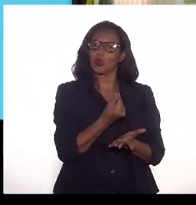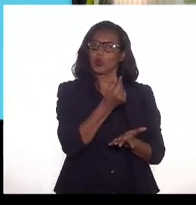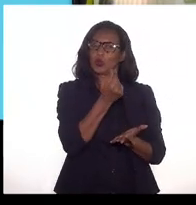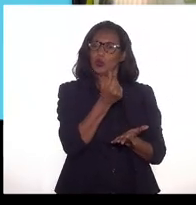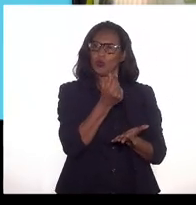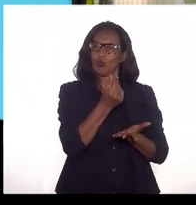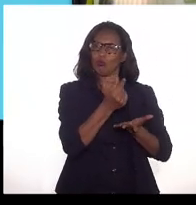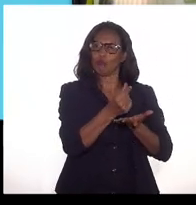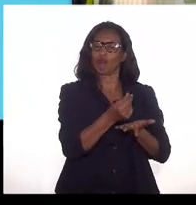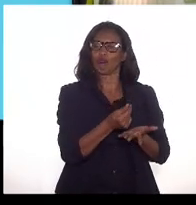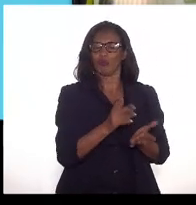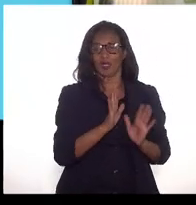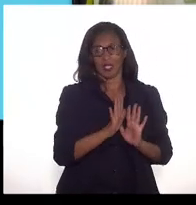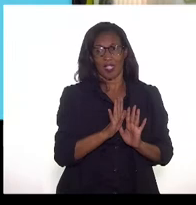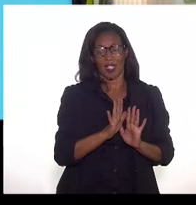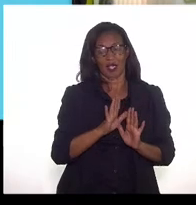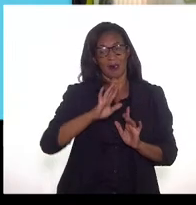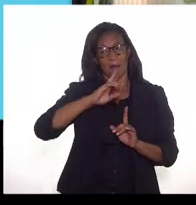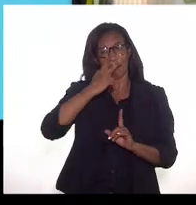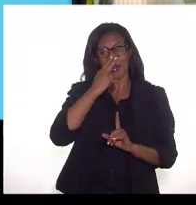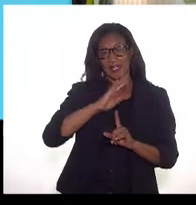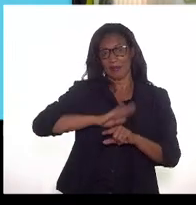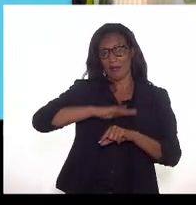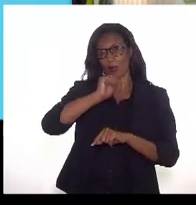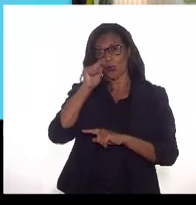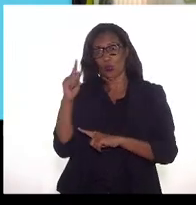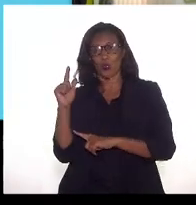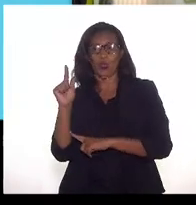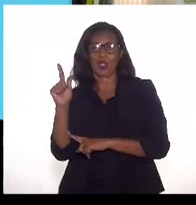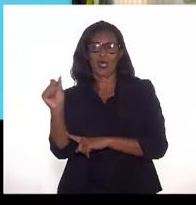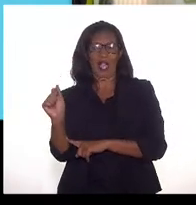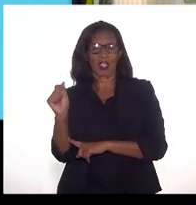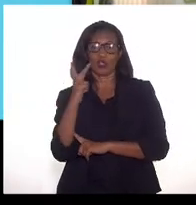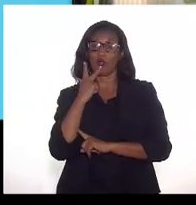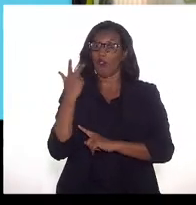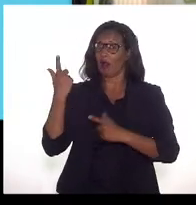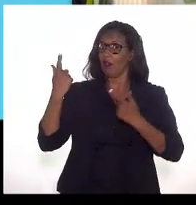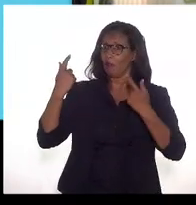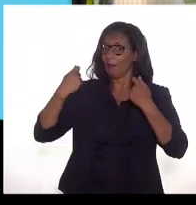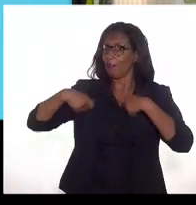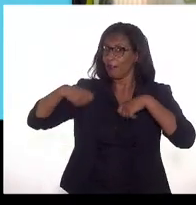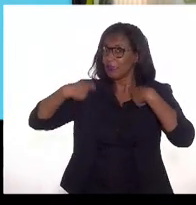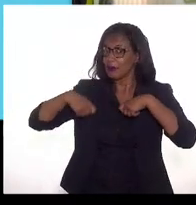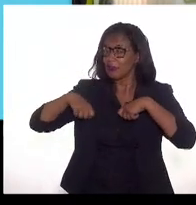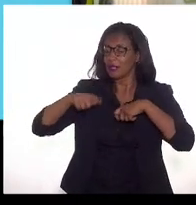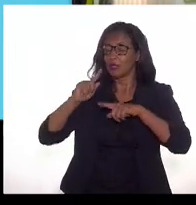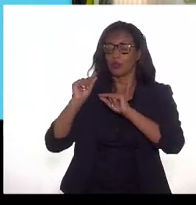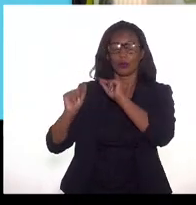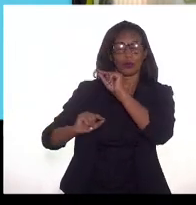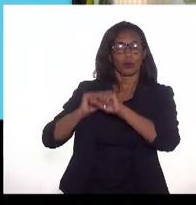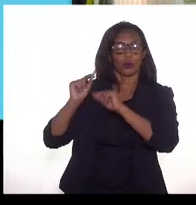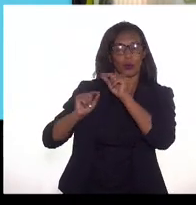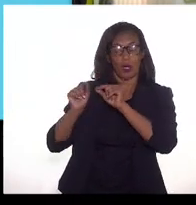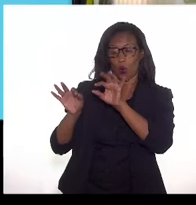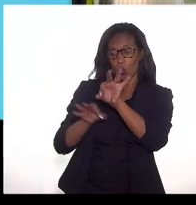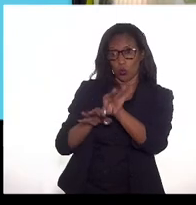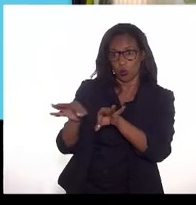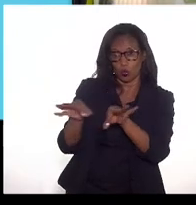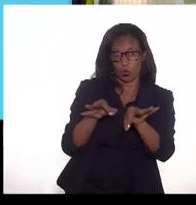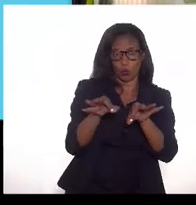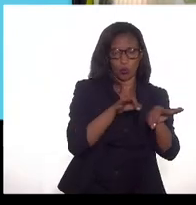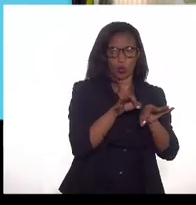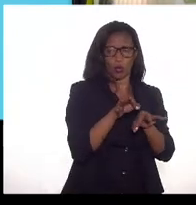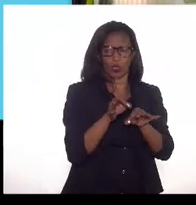e aí eu não estou negando necessidade de injeção não os projetos